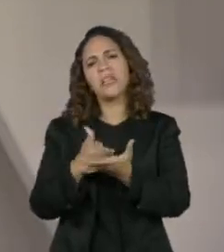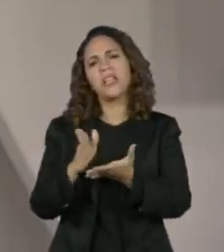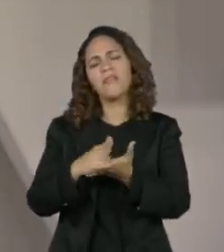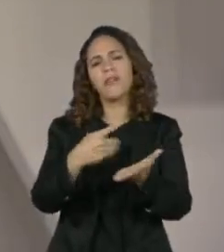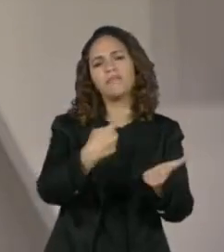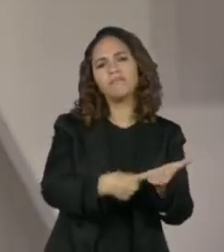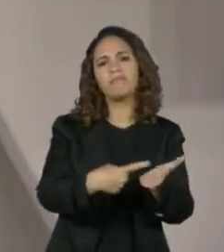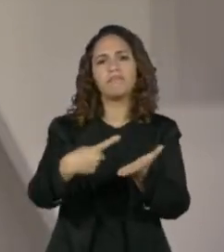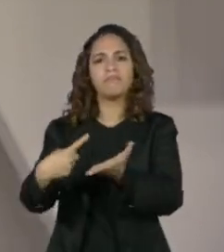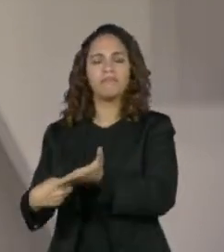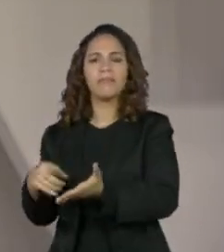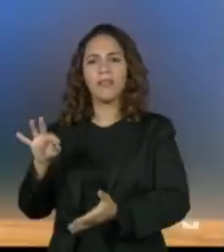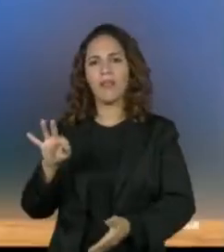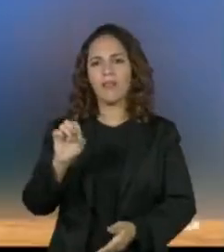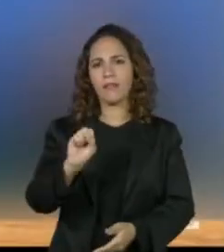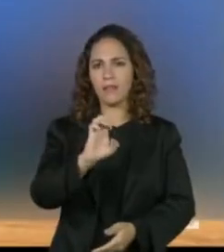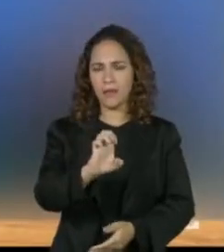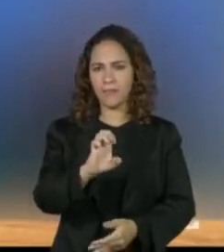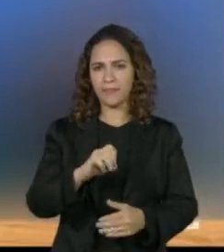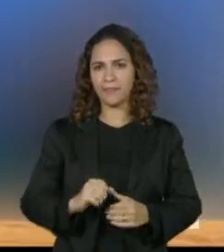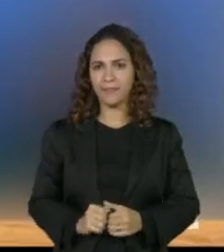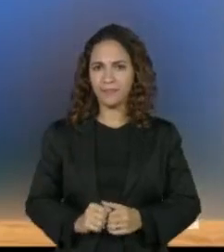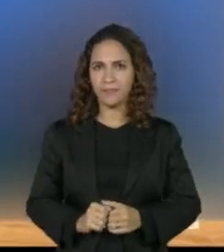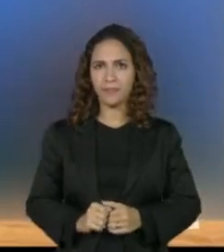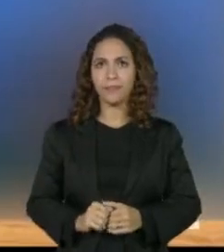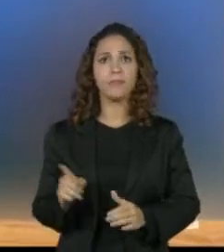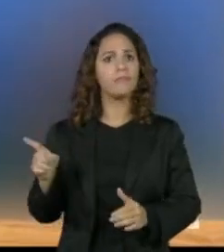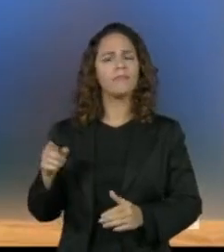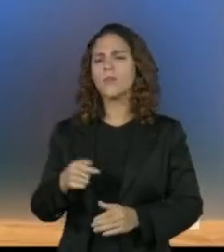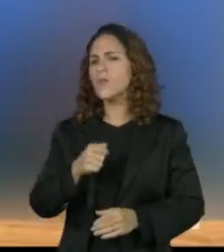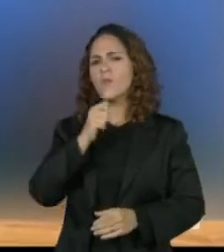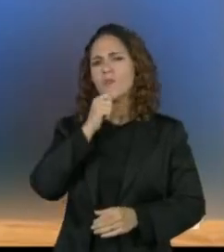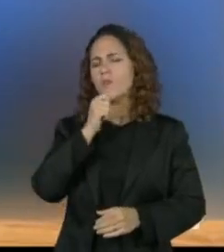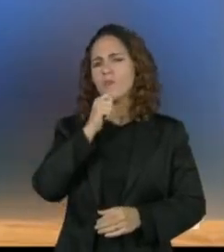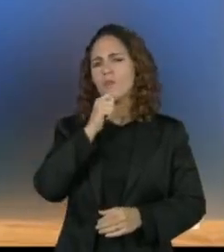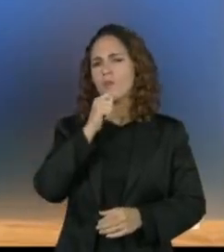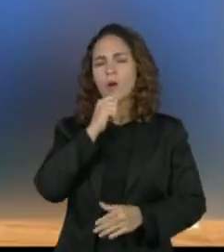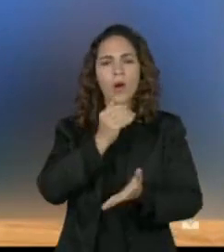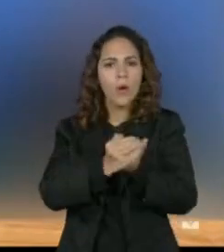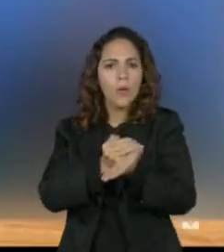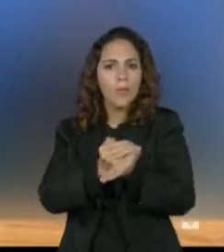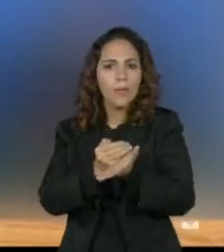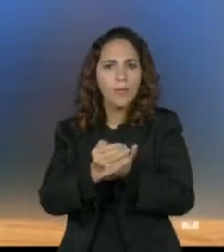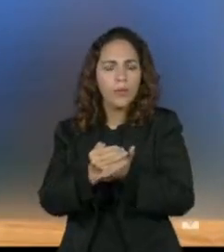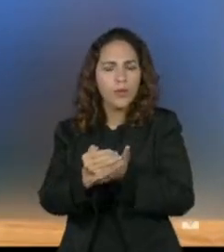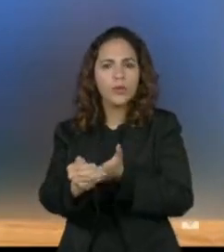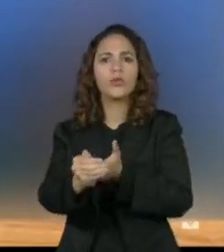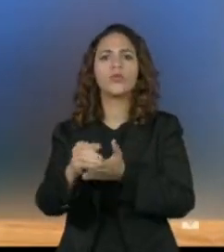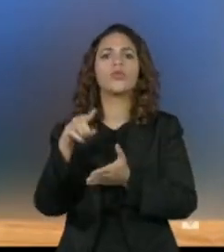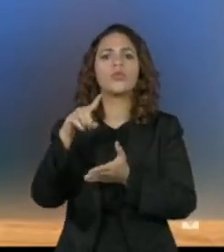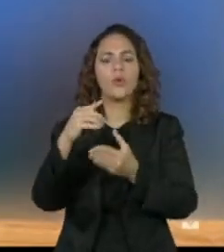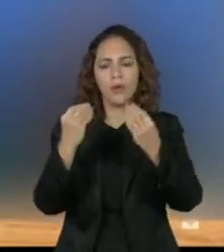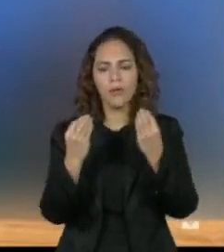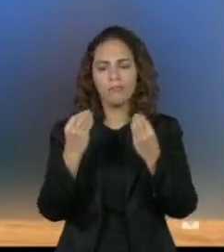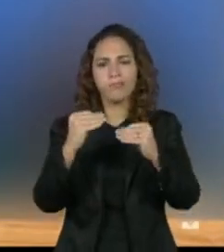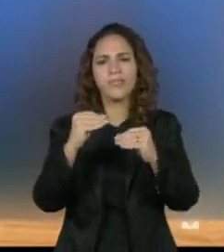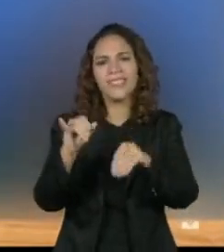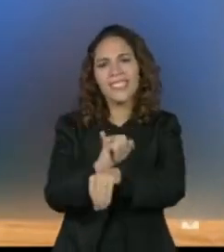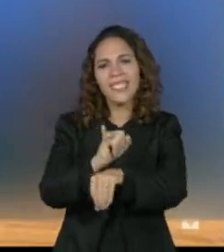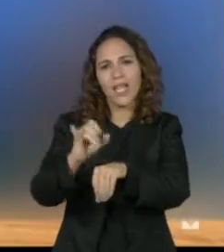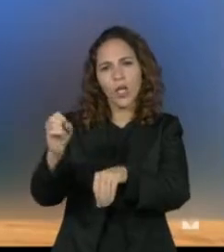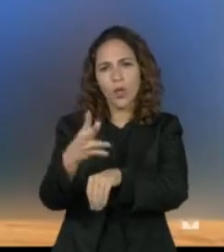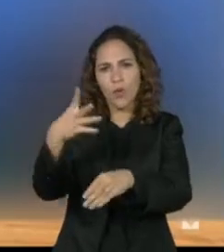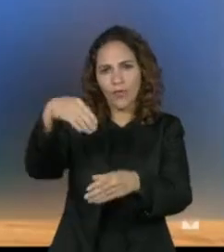acordo com o TSE. Eles não começaram a fazer, a implementar esse novo recurso.